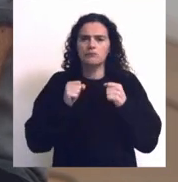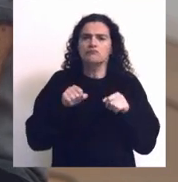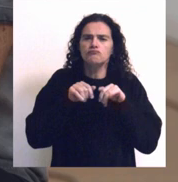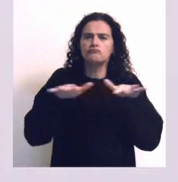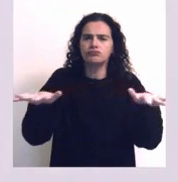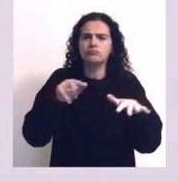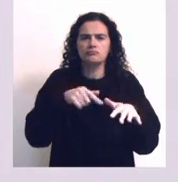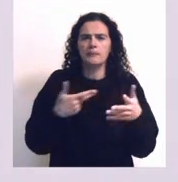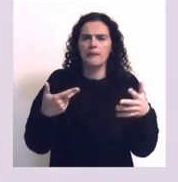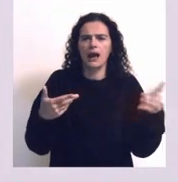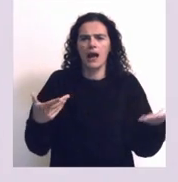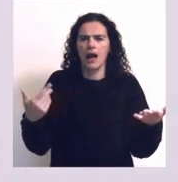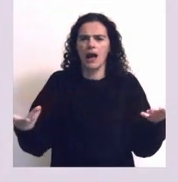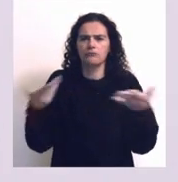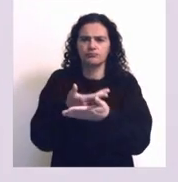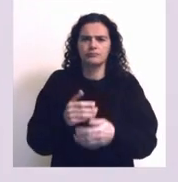de contaminação entre as partes.